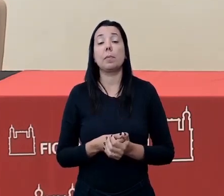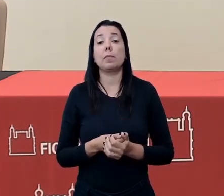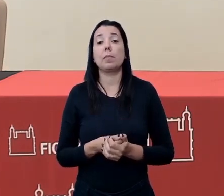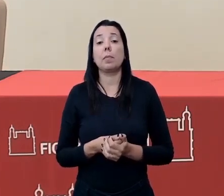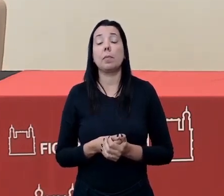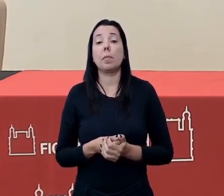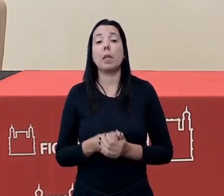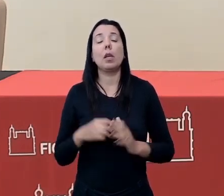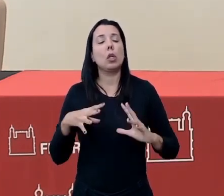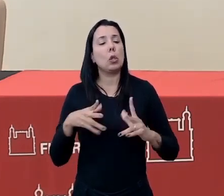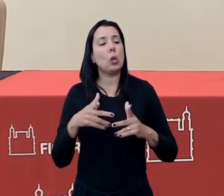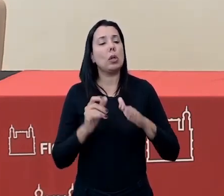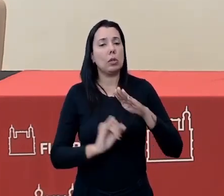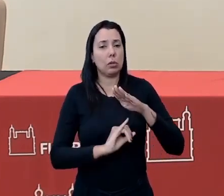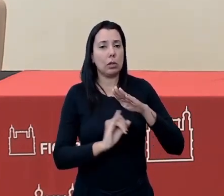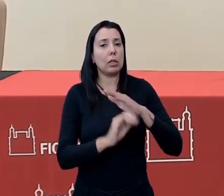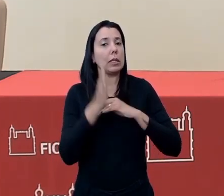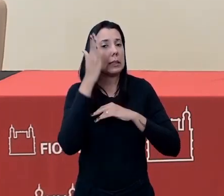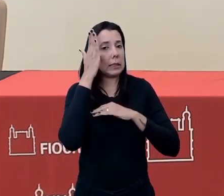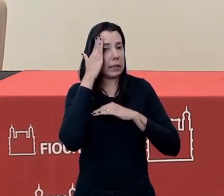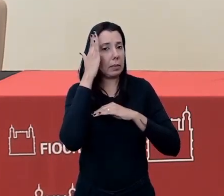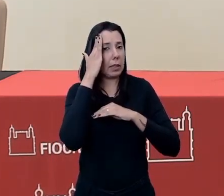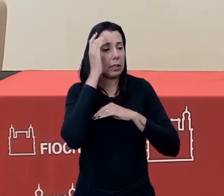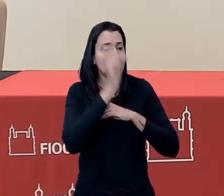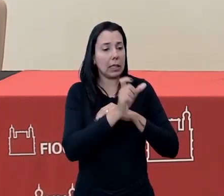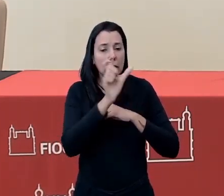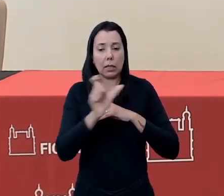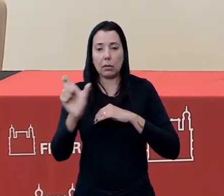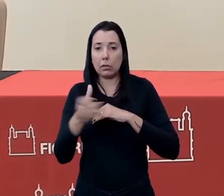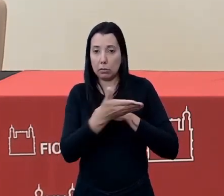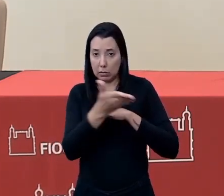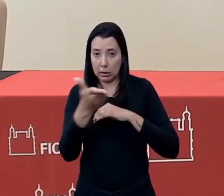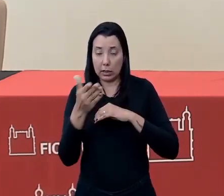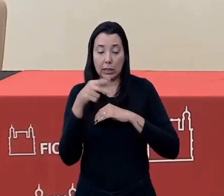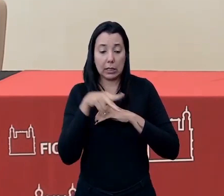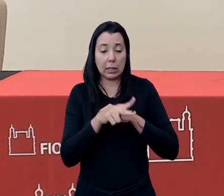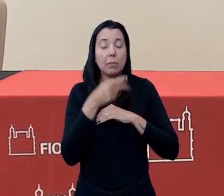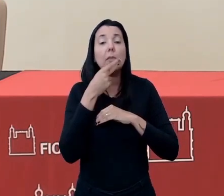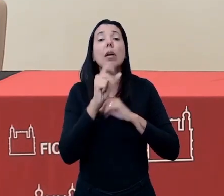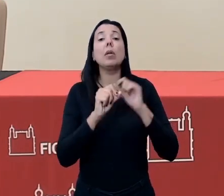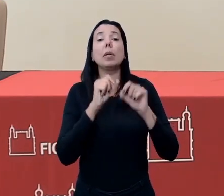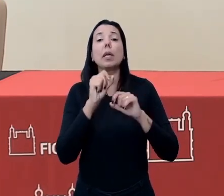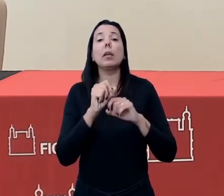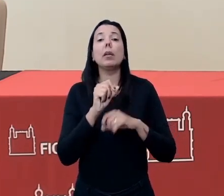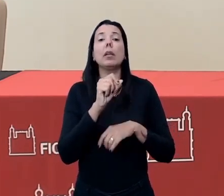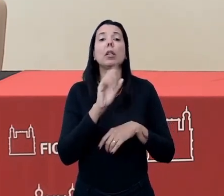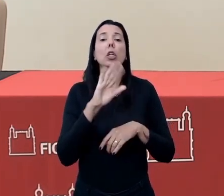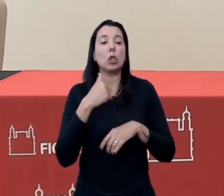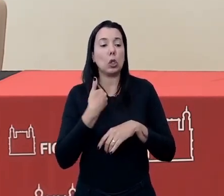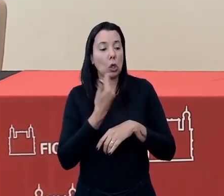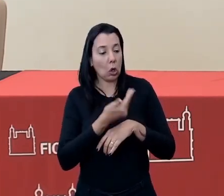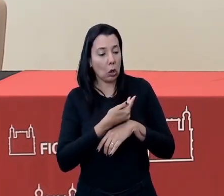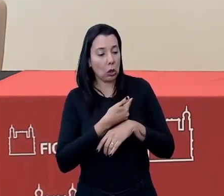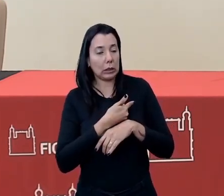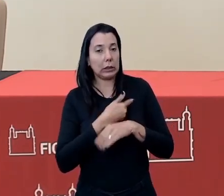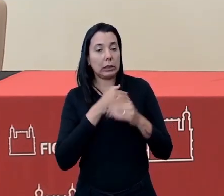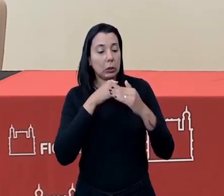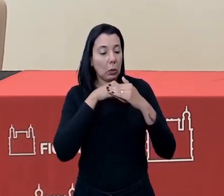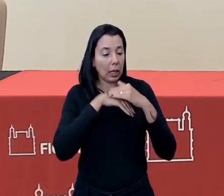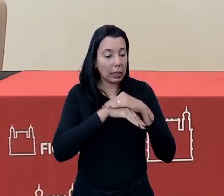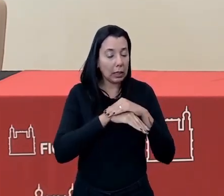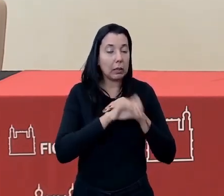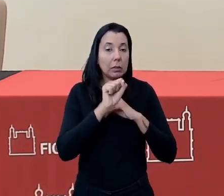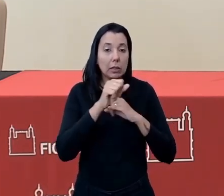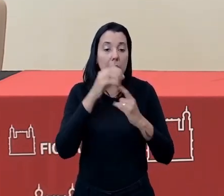a fundo toda a instituição, sabendo que cada um de vocês, a gente sempre diz, que cada um de nós guarda um pedaço de